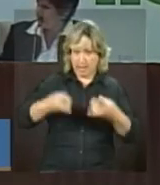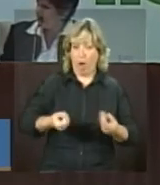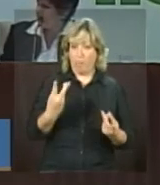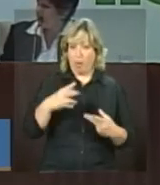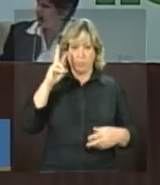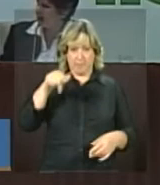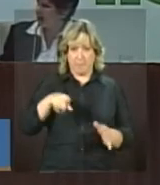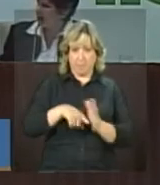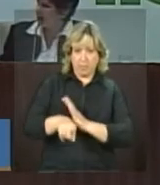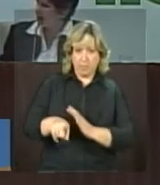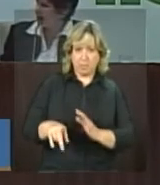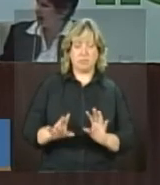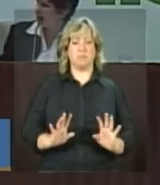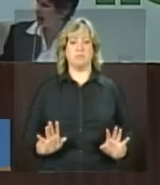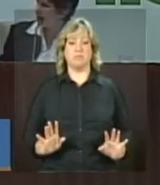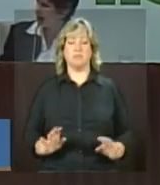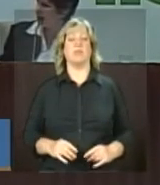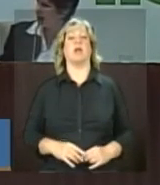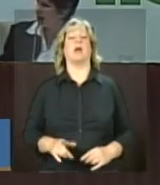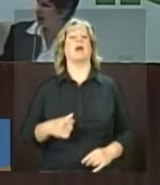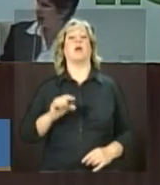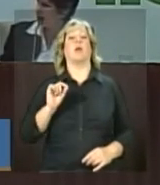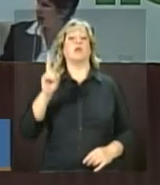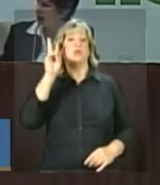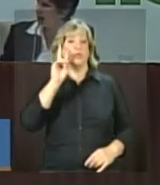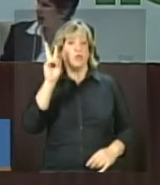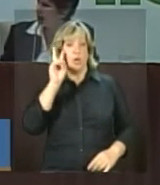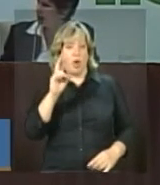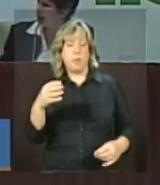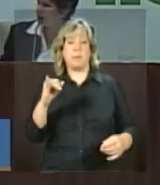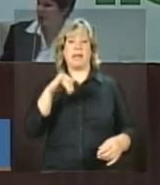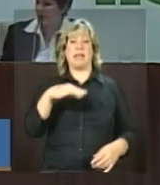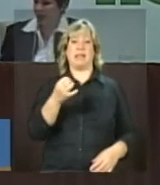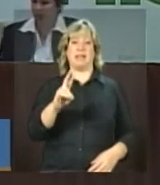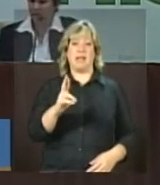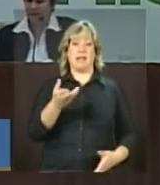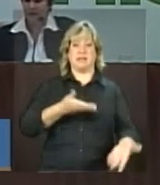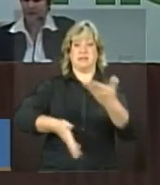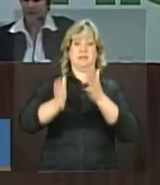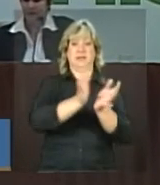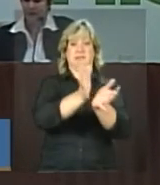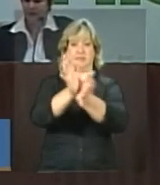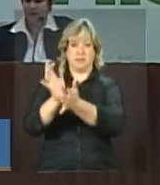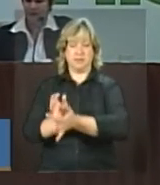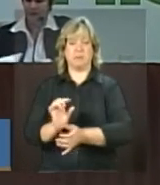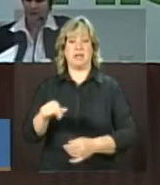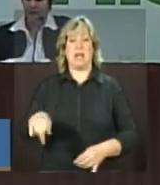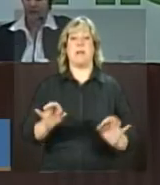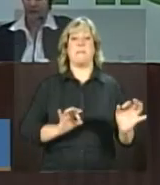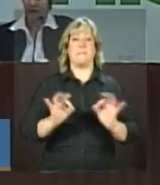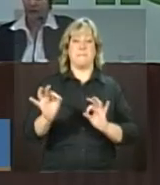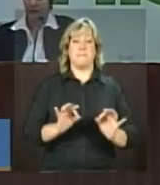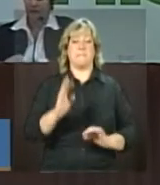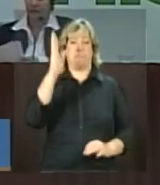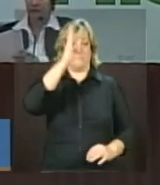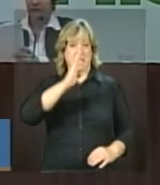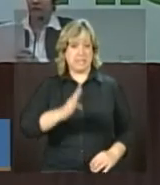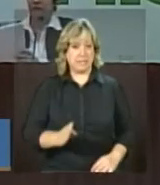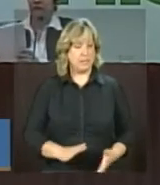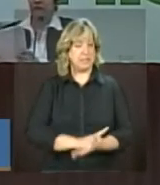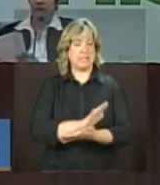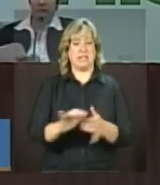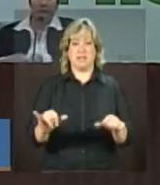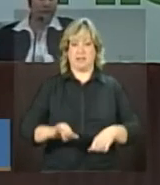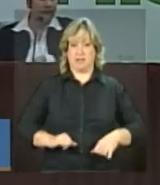pergunta? Sobre a intersetorialidade, o Plano Brasil Sem Miséria, desde o seu